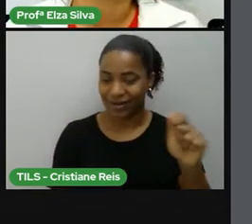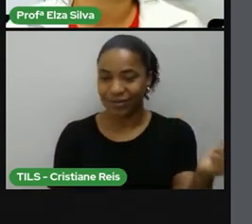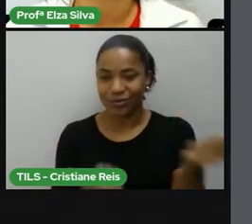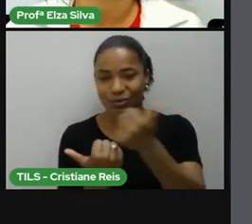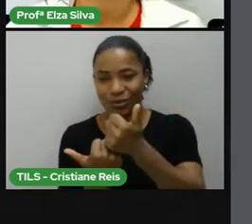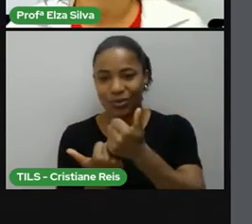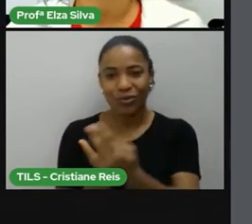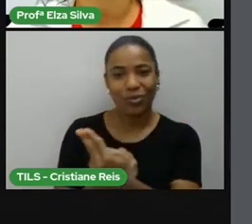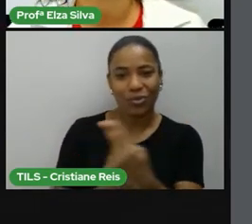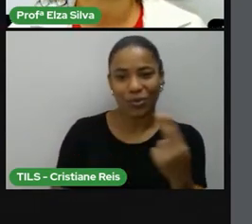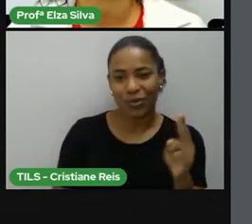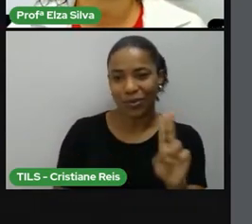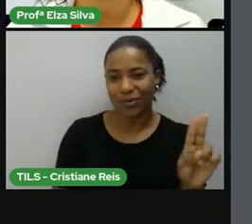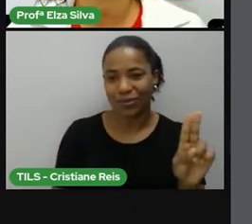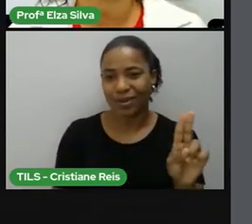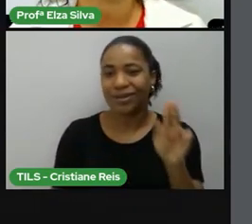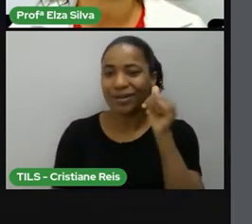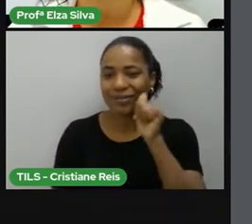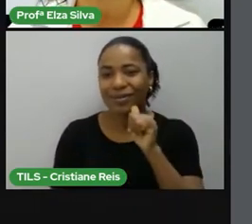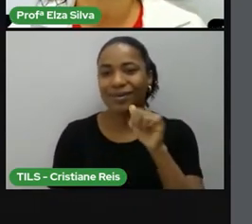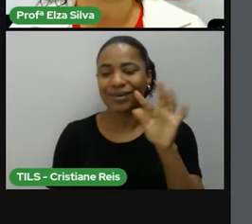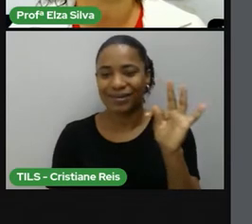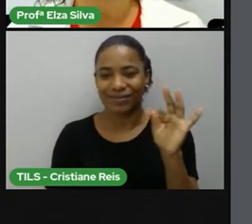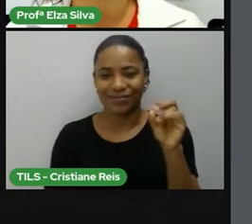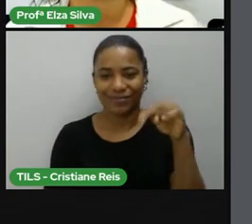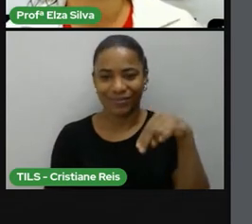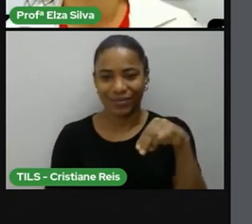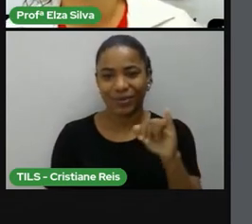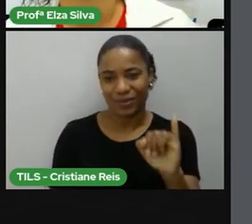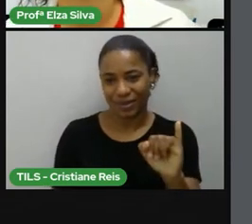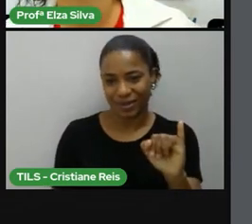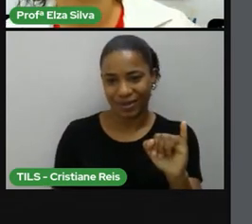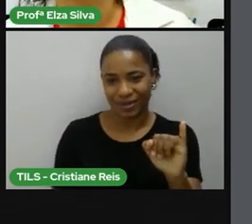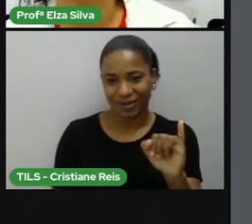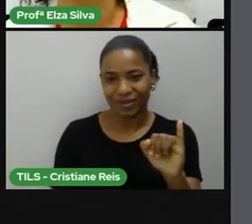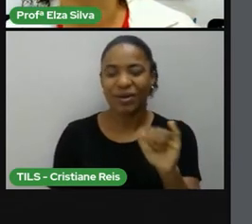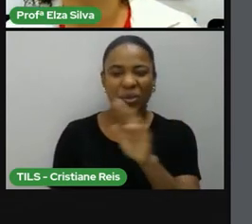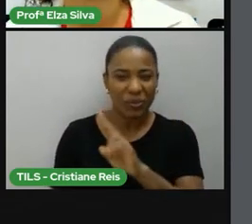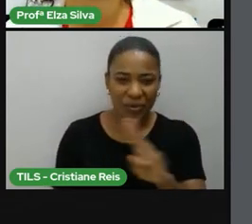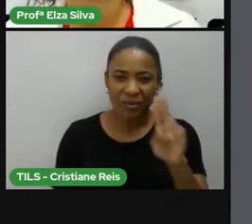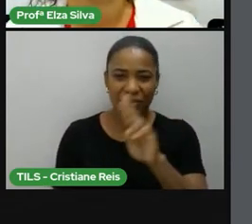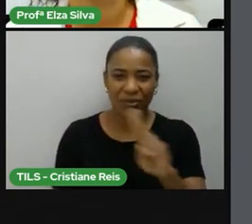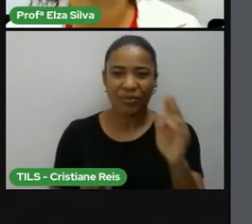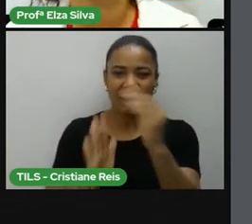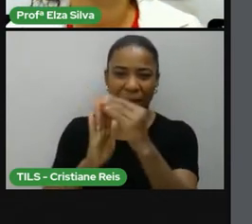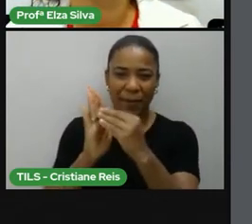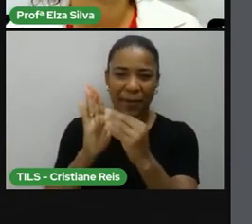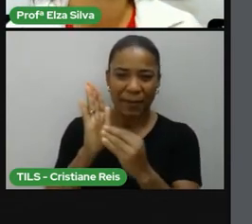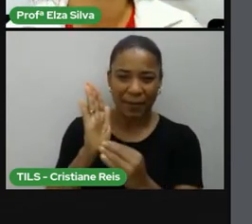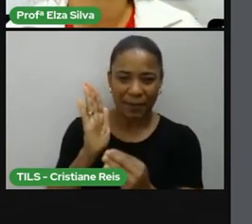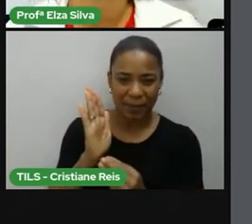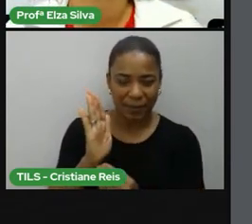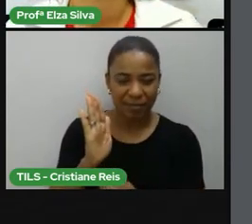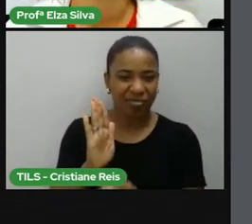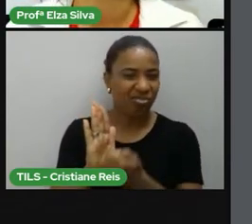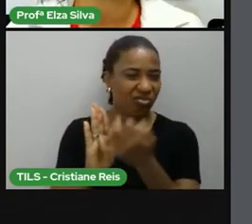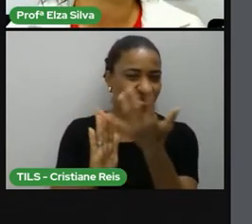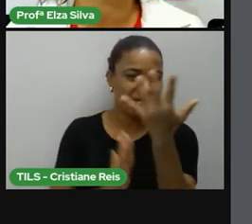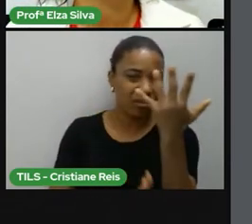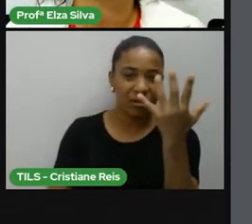para que eu não repetisse o nome dela o tempo todo no texto. Isto fica